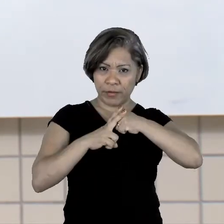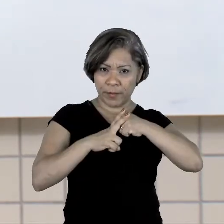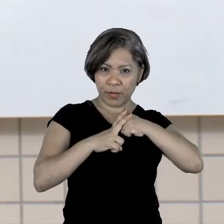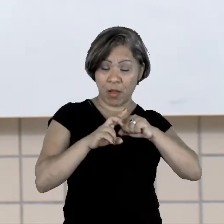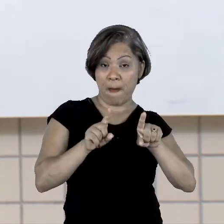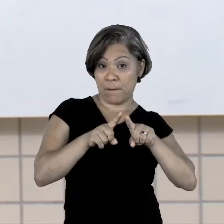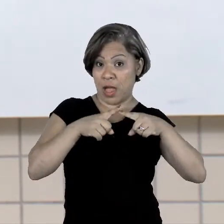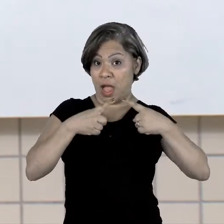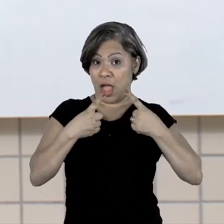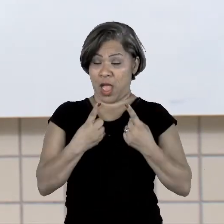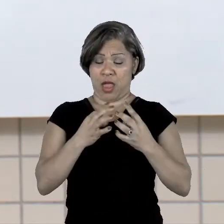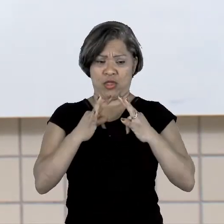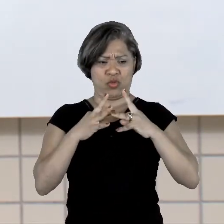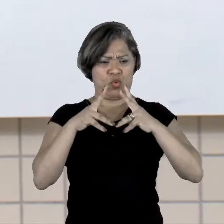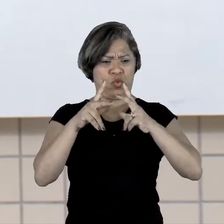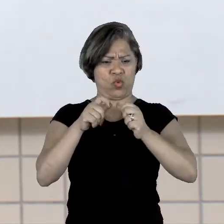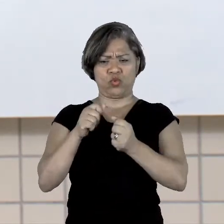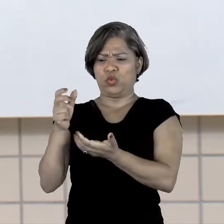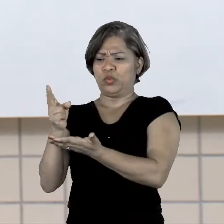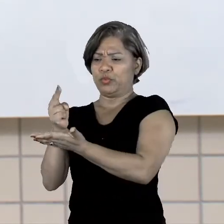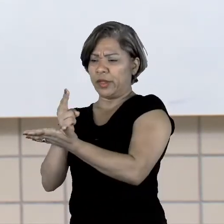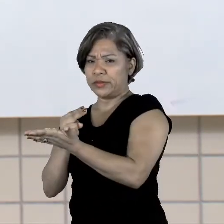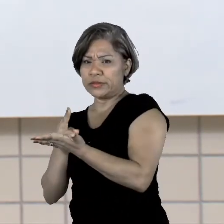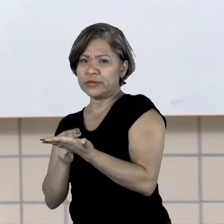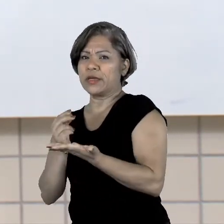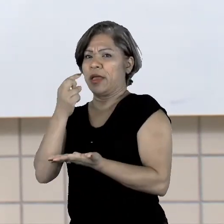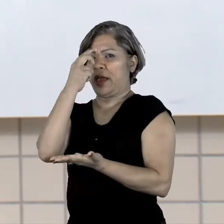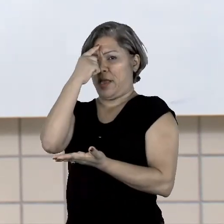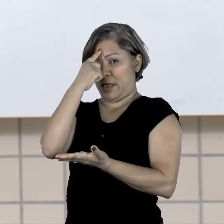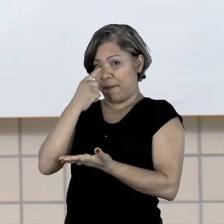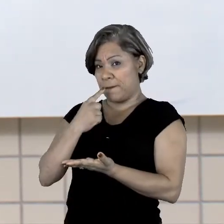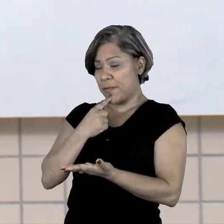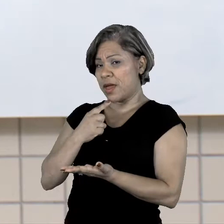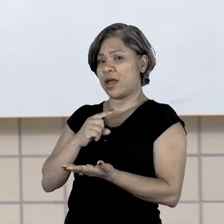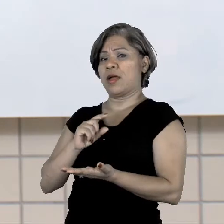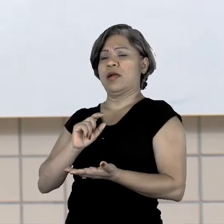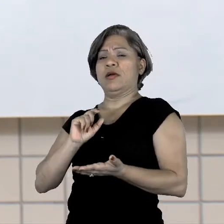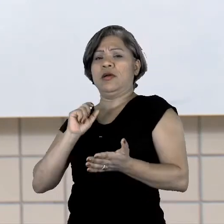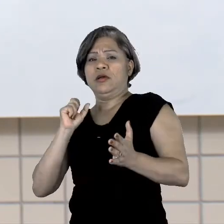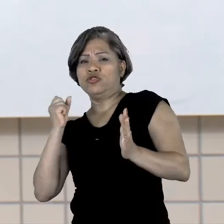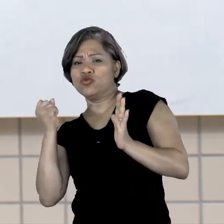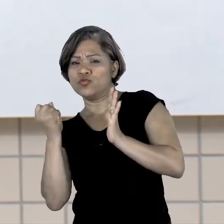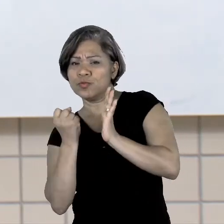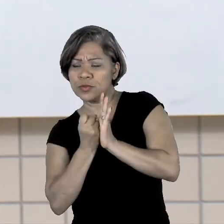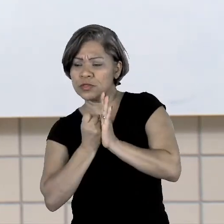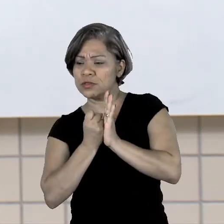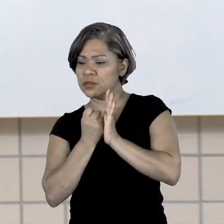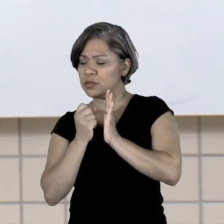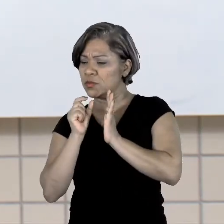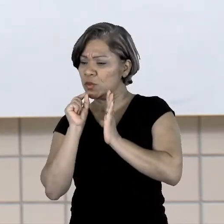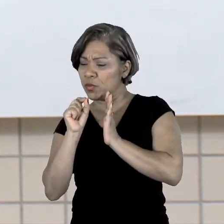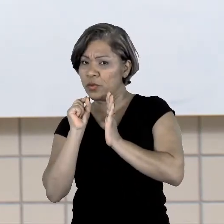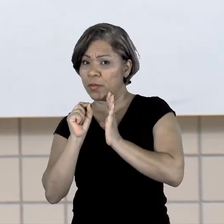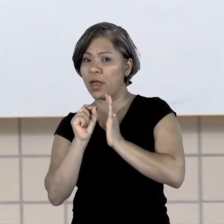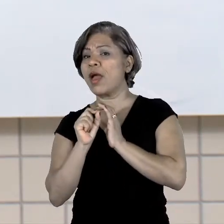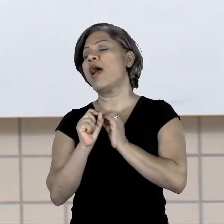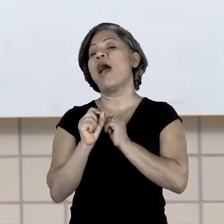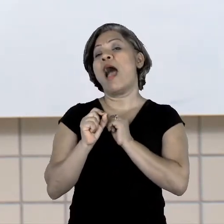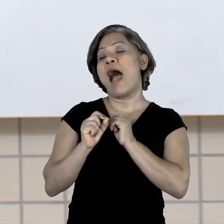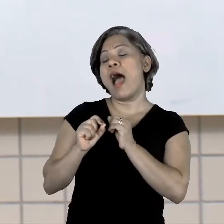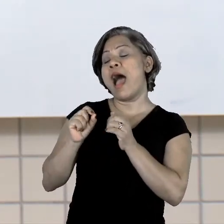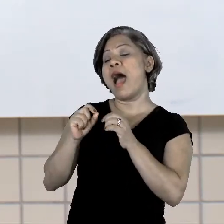vem em volta, os desenhos, as imagens, os símbolos, nós chamamos de linguagem não verbal.